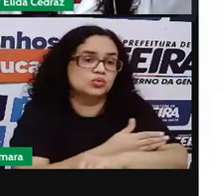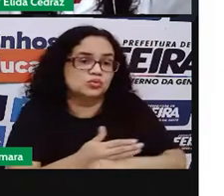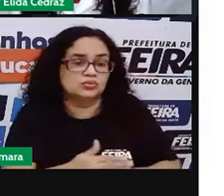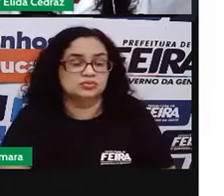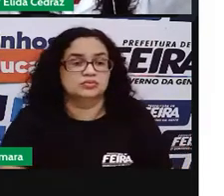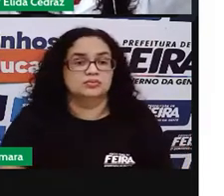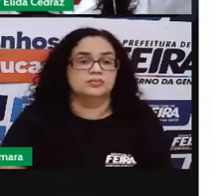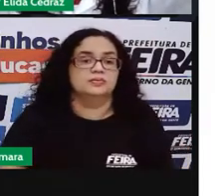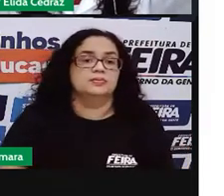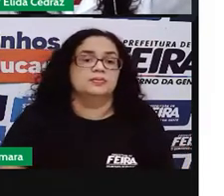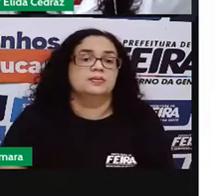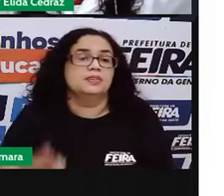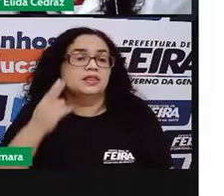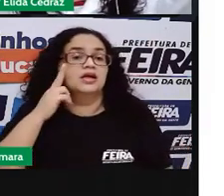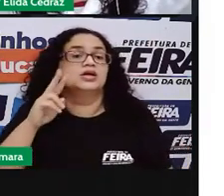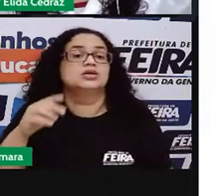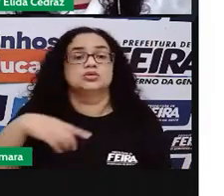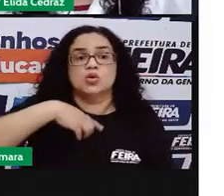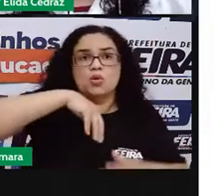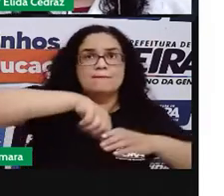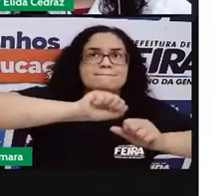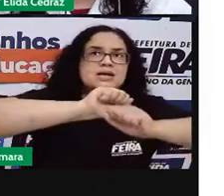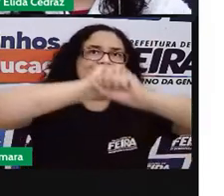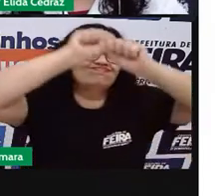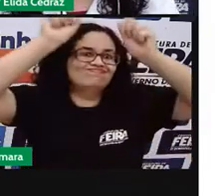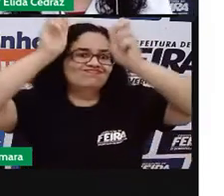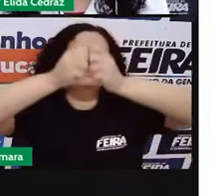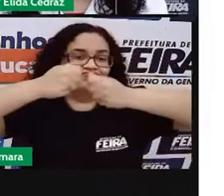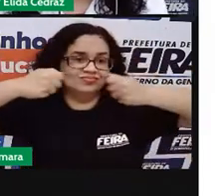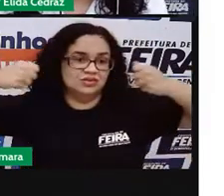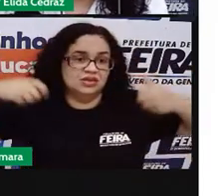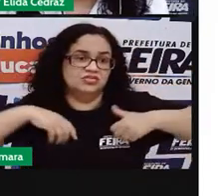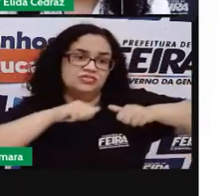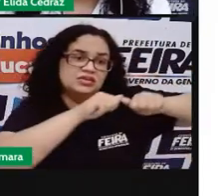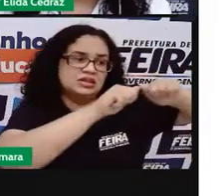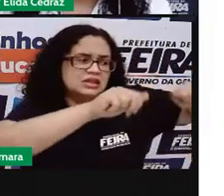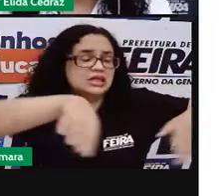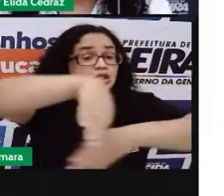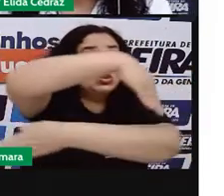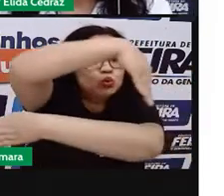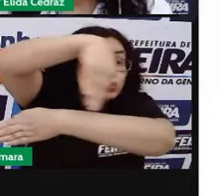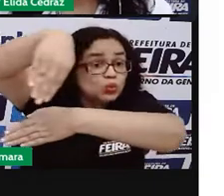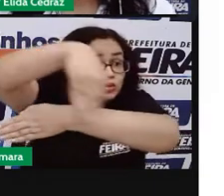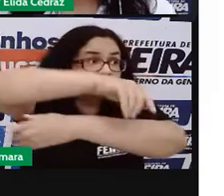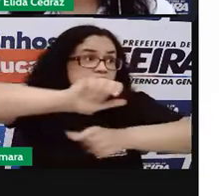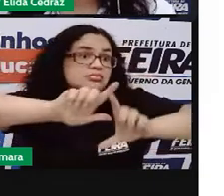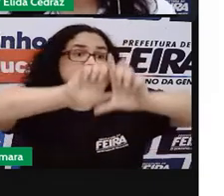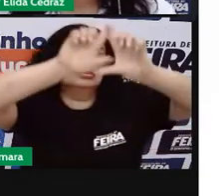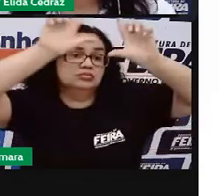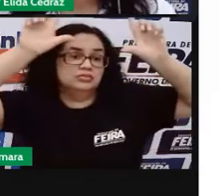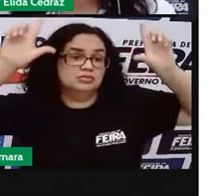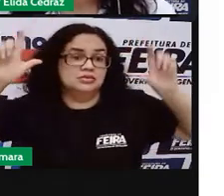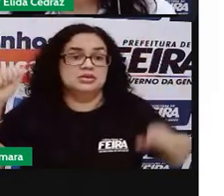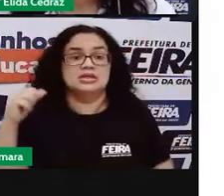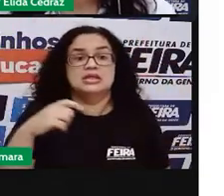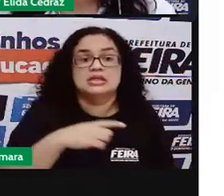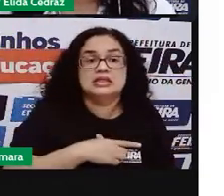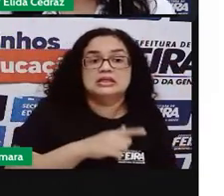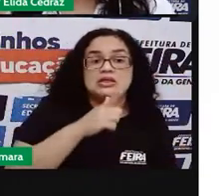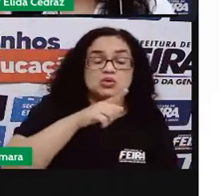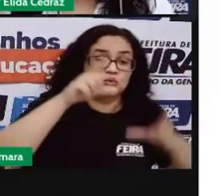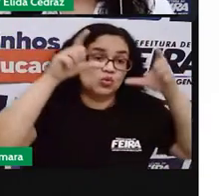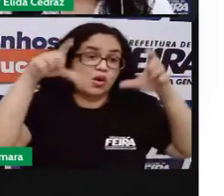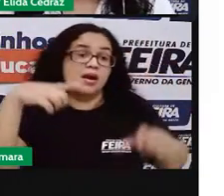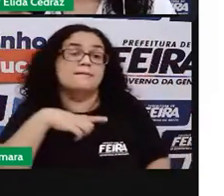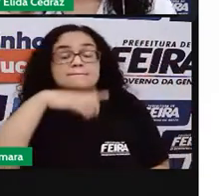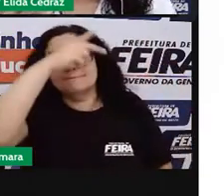estrutura enorme que fica nas avenidas, nas ruas, em terrenos baldios,